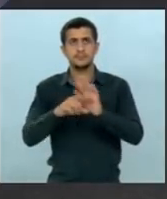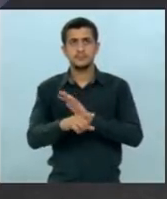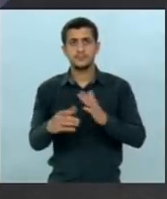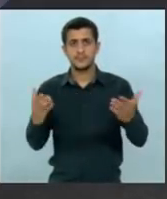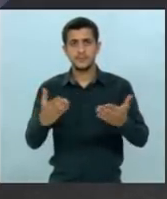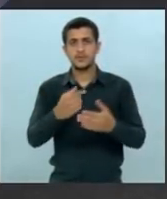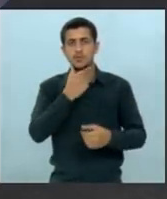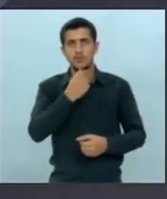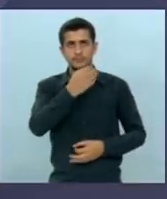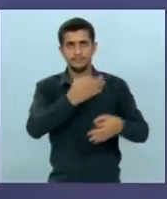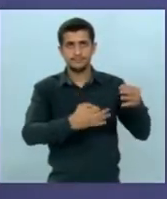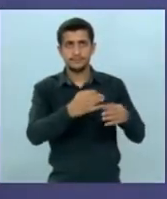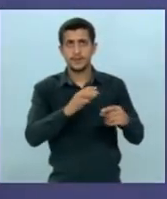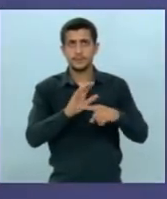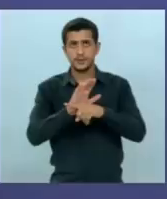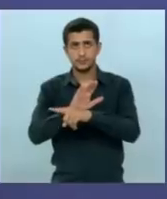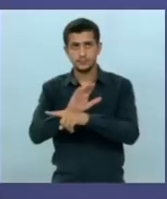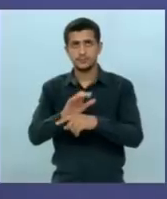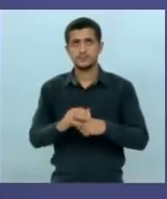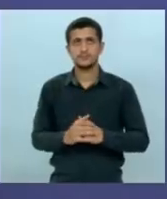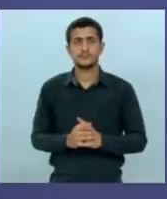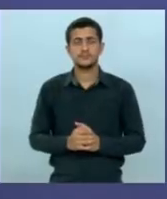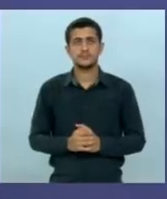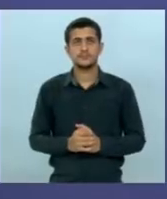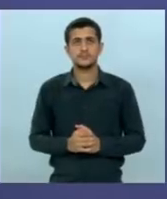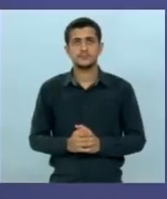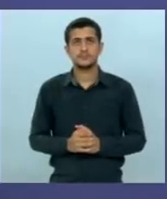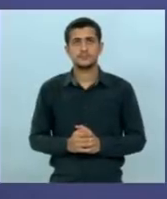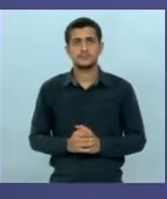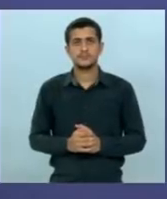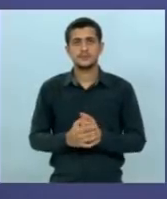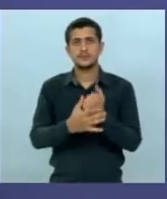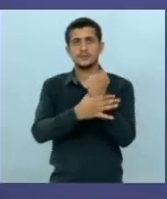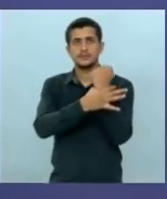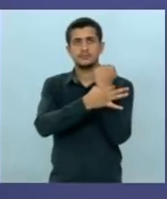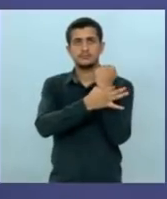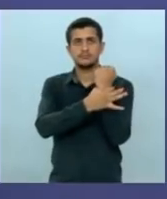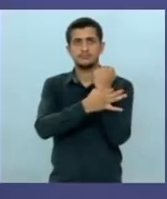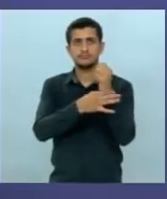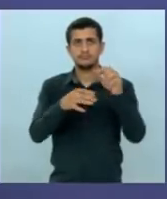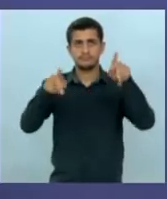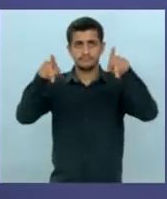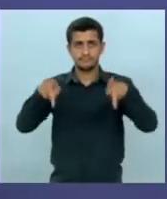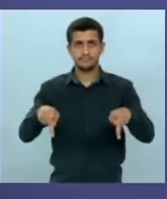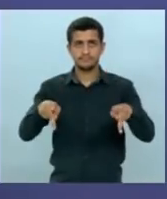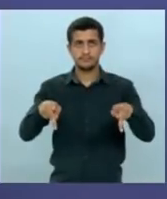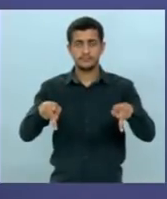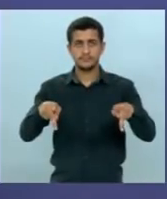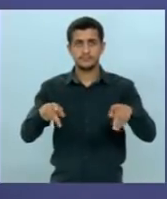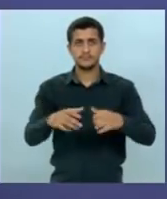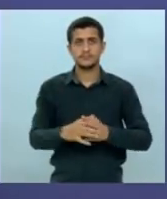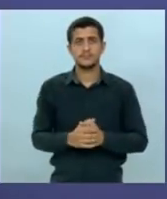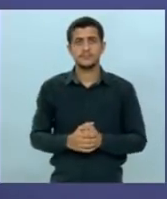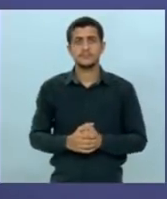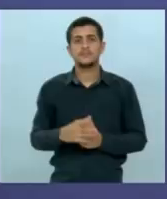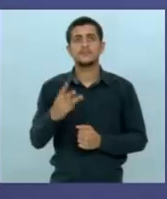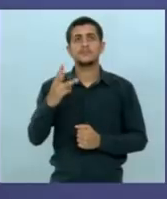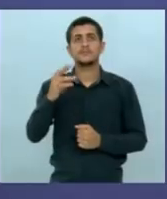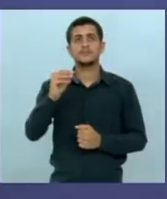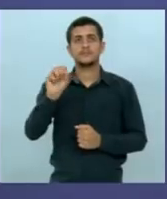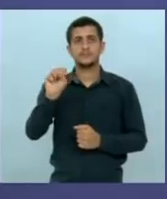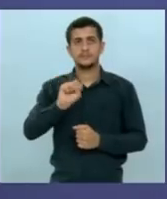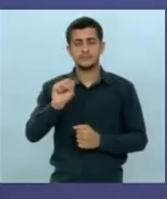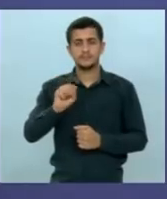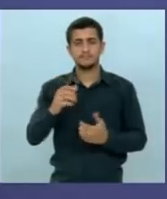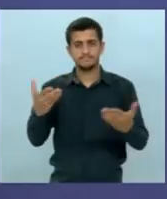candidato juiz Odilon e o tema é segurança pública candidato o senhor tem 30 segundos